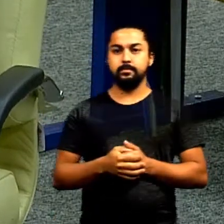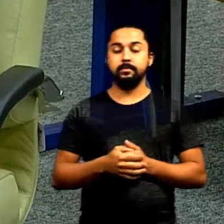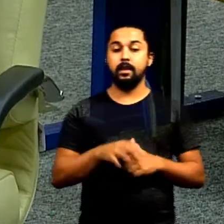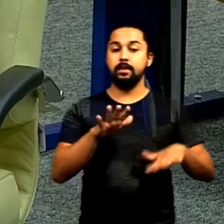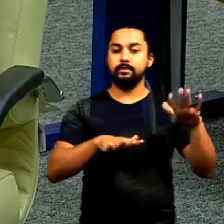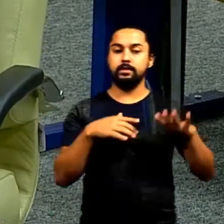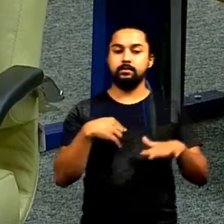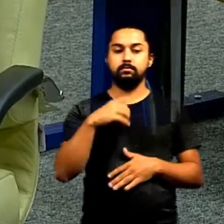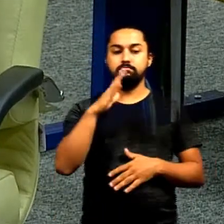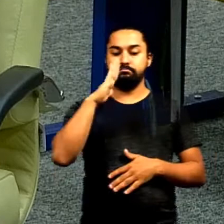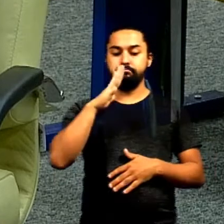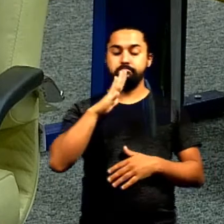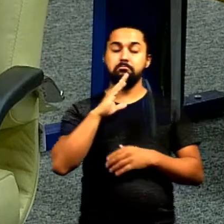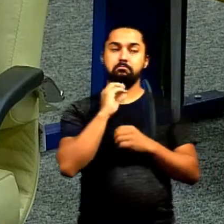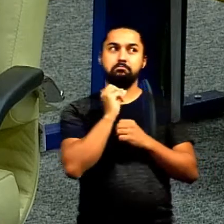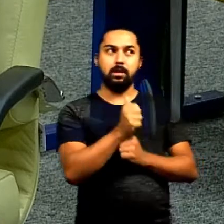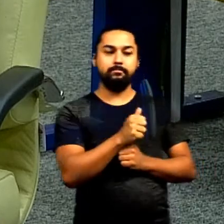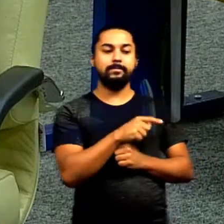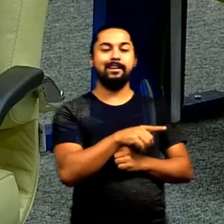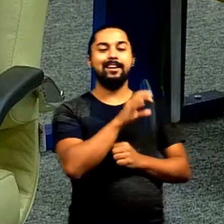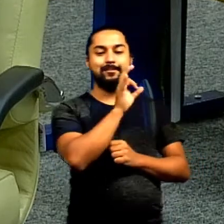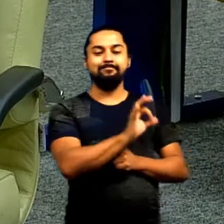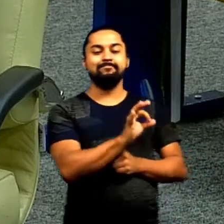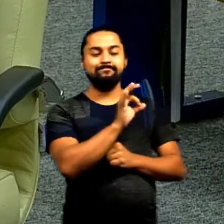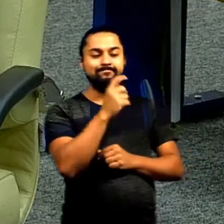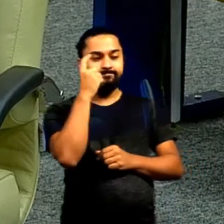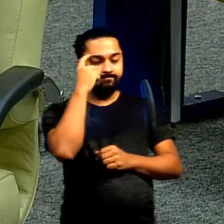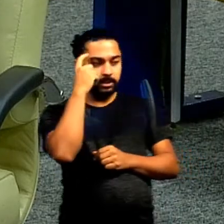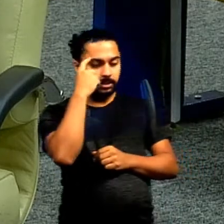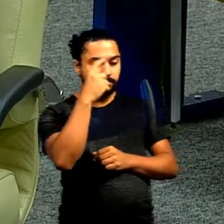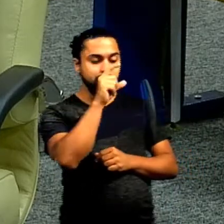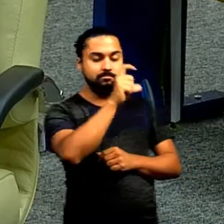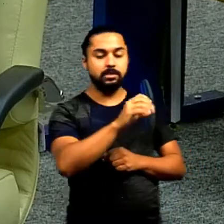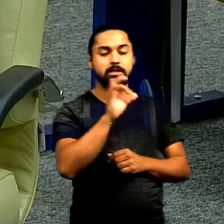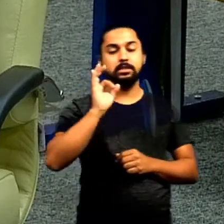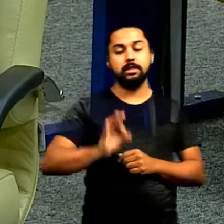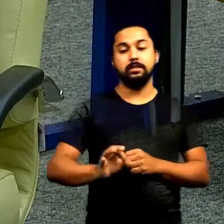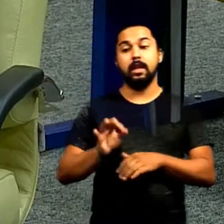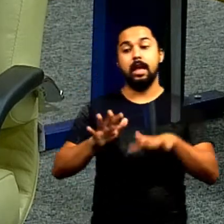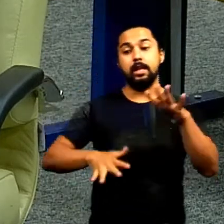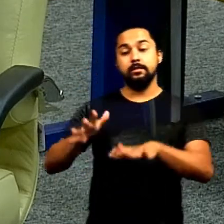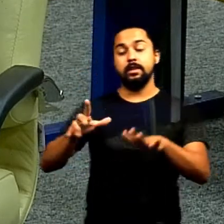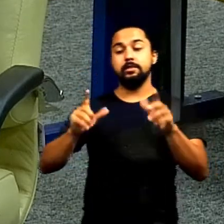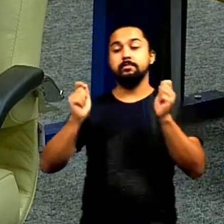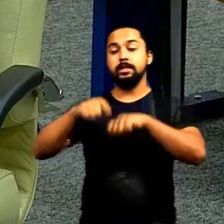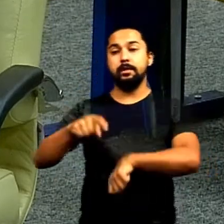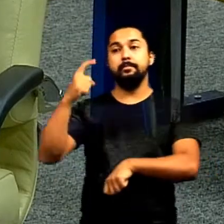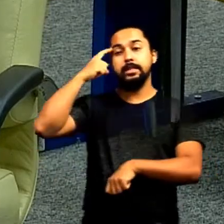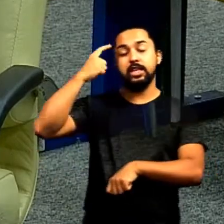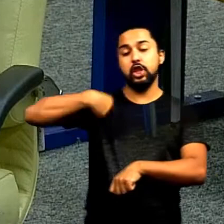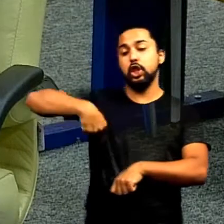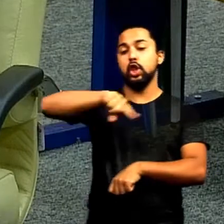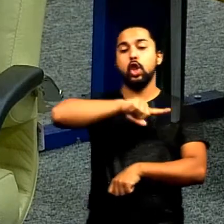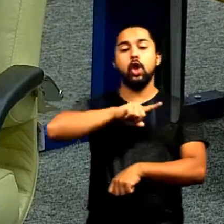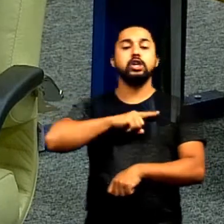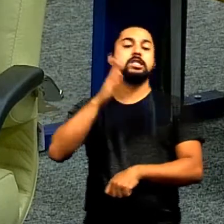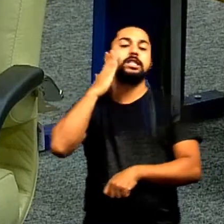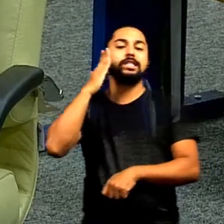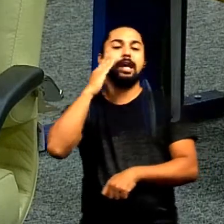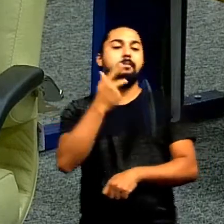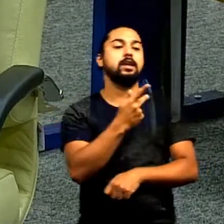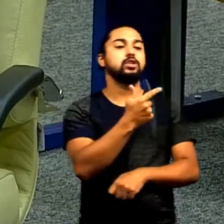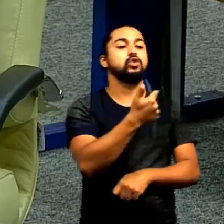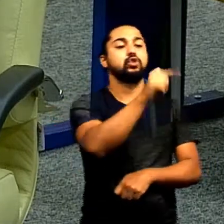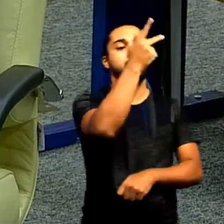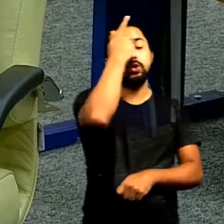e às vezes eu baixo a cabeça e depois vou repensar acho que ele está certo então tem hora que a gente tem não pode pensar que só a gente sabe que os outros